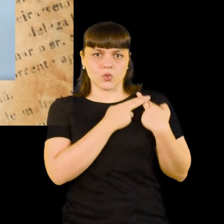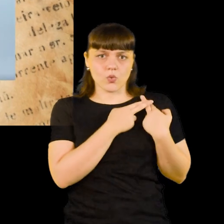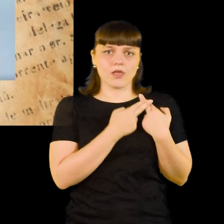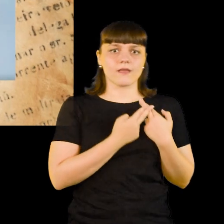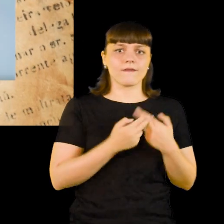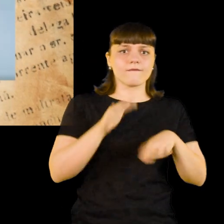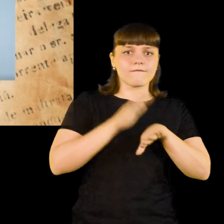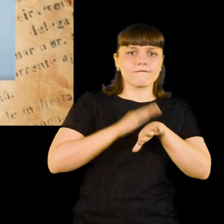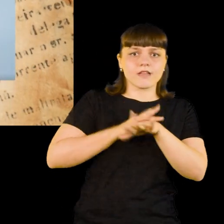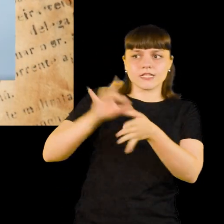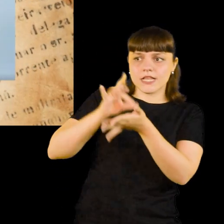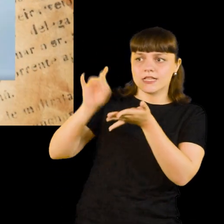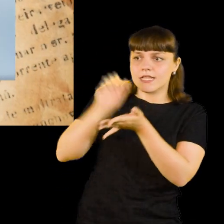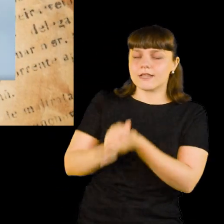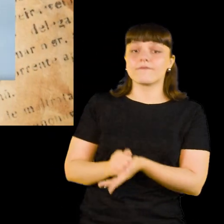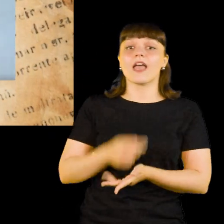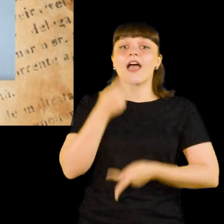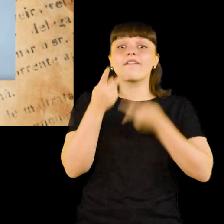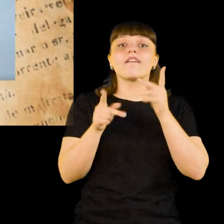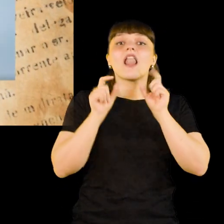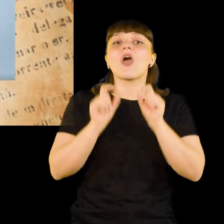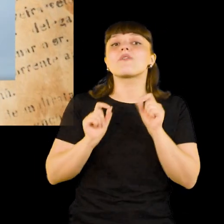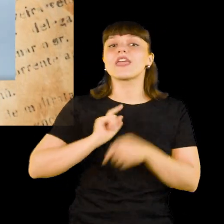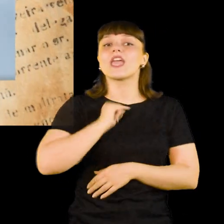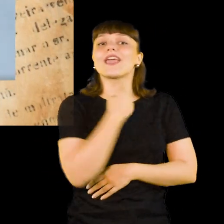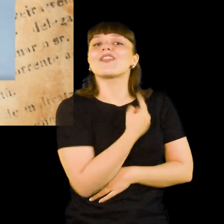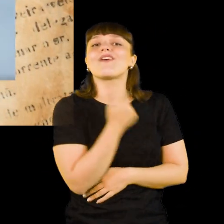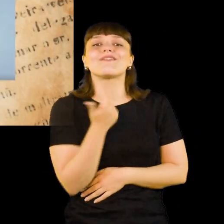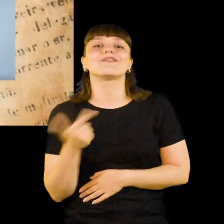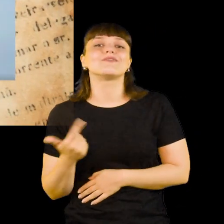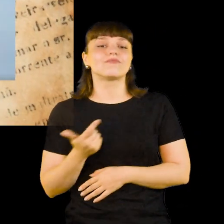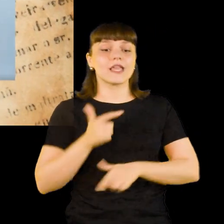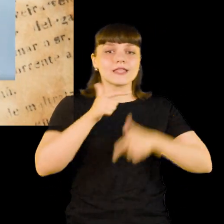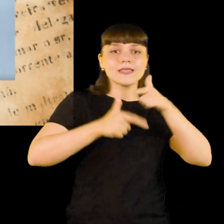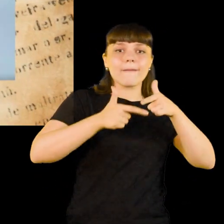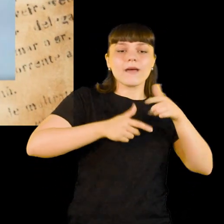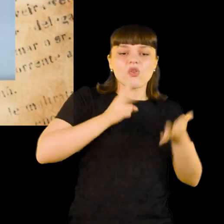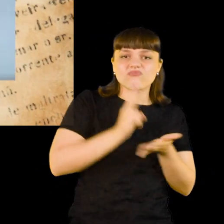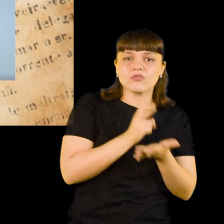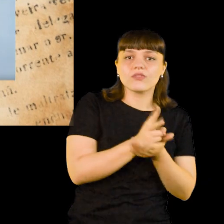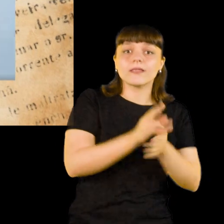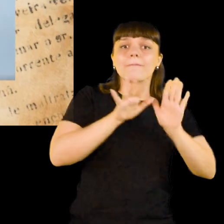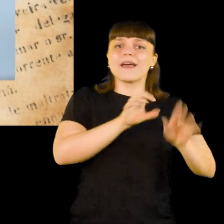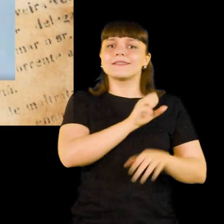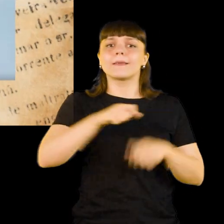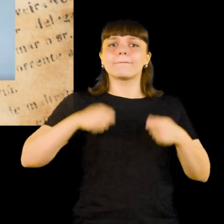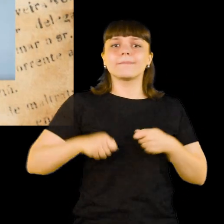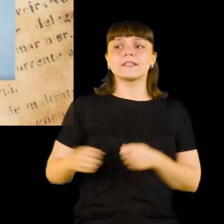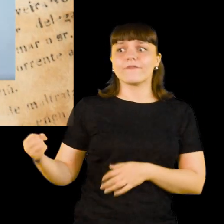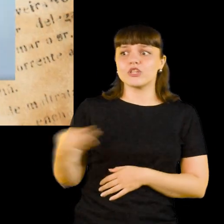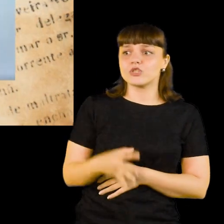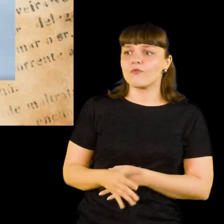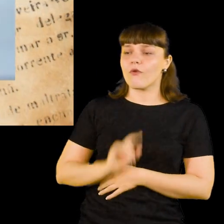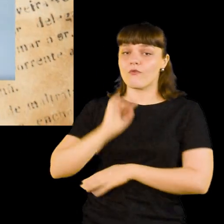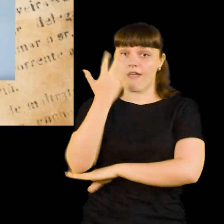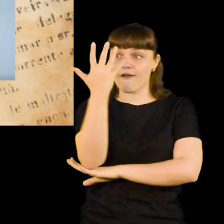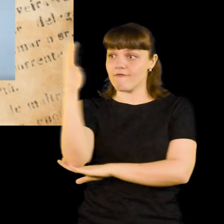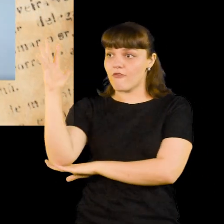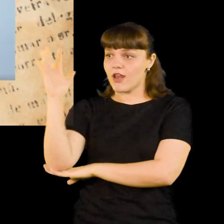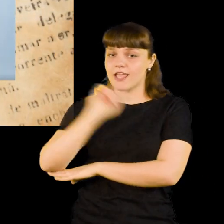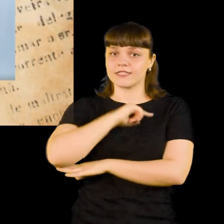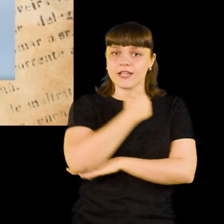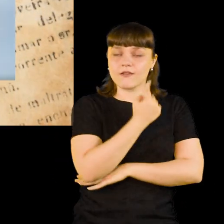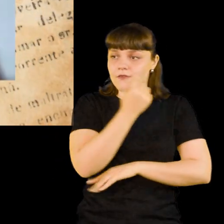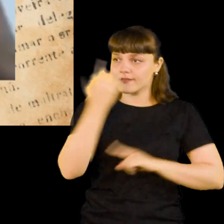o responsável por fazer o alistamento, ele chega a falar assim, a gente não tem um corpo fixo, mas quando se precisa, nós